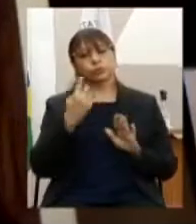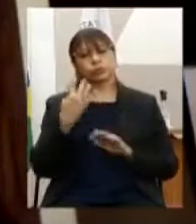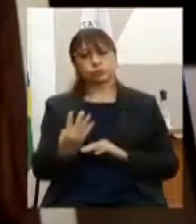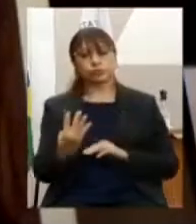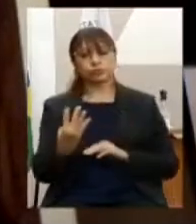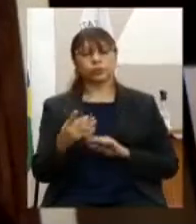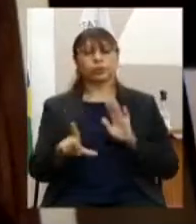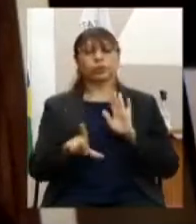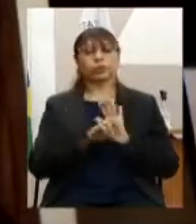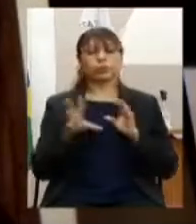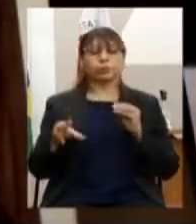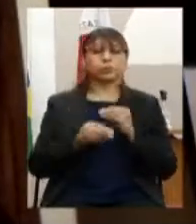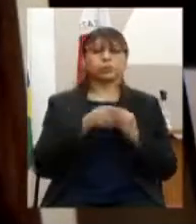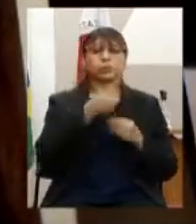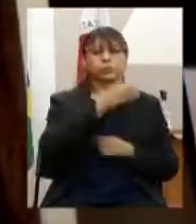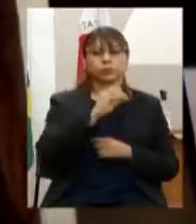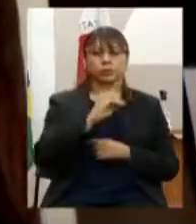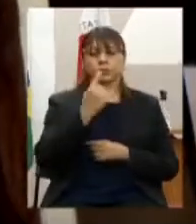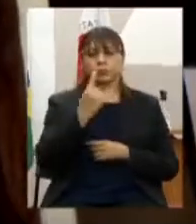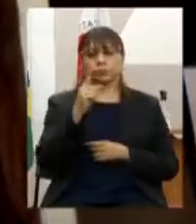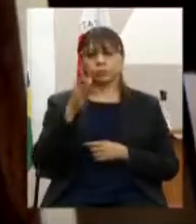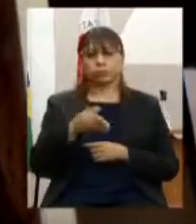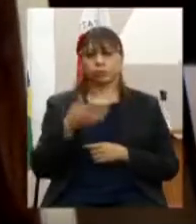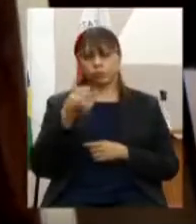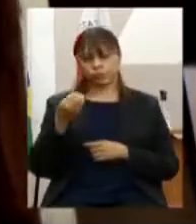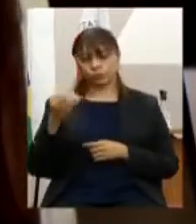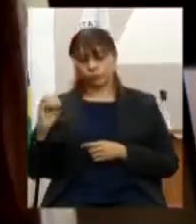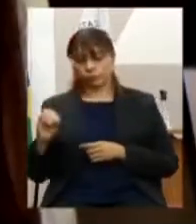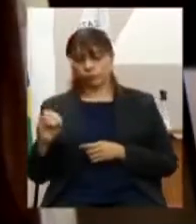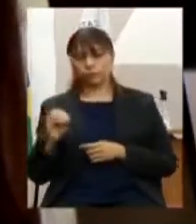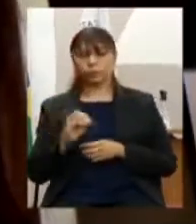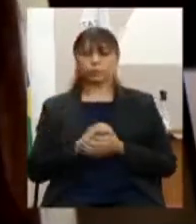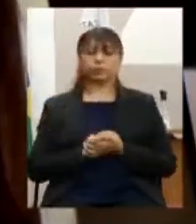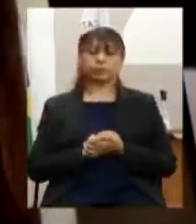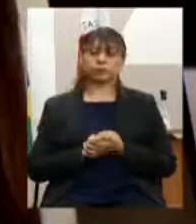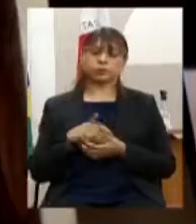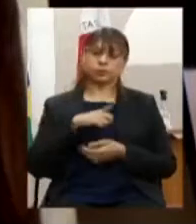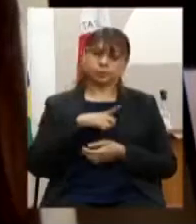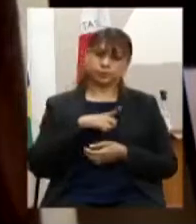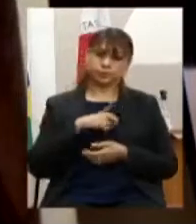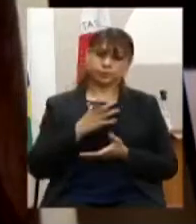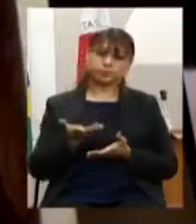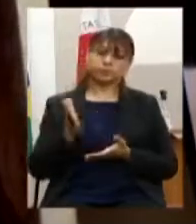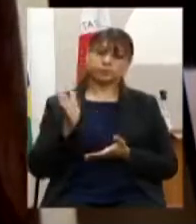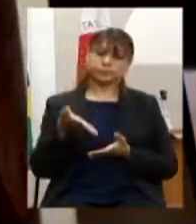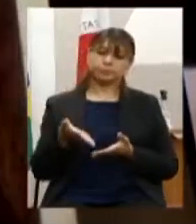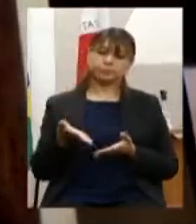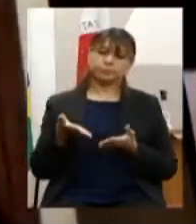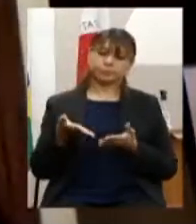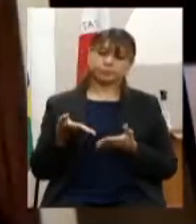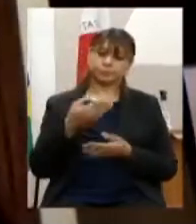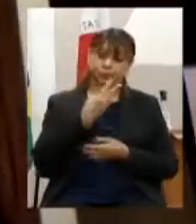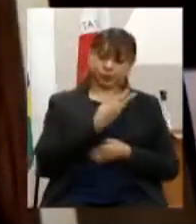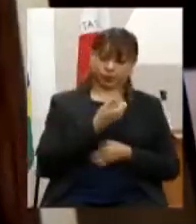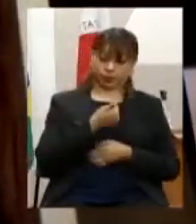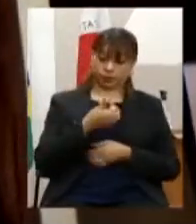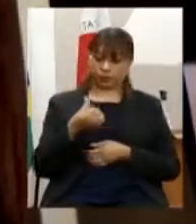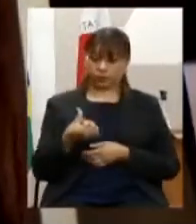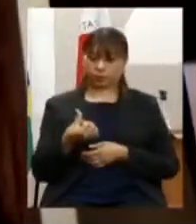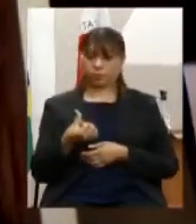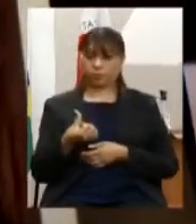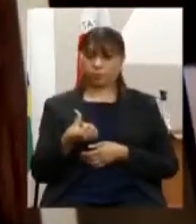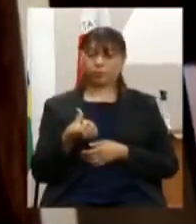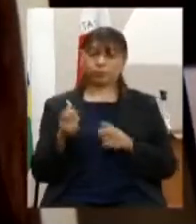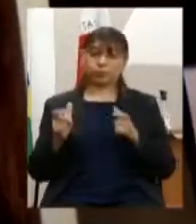complementar 101 barra 2000 uma vez que restaram apuradas 316 vacâncias